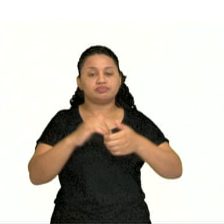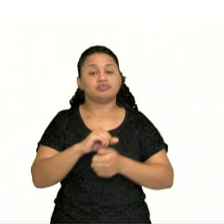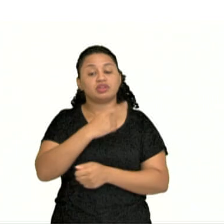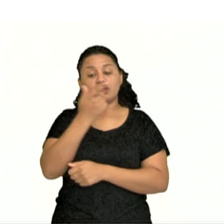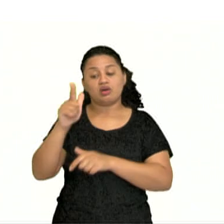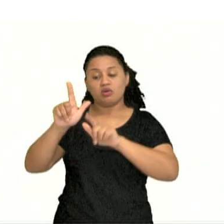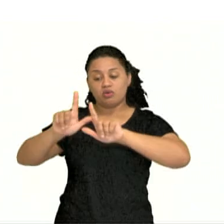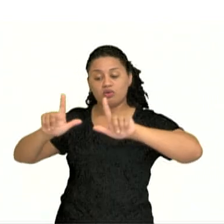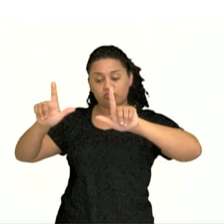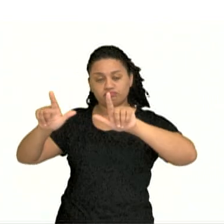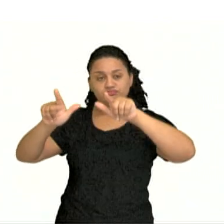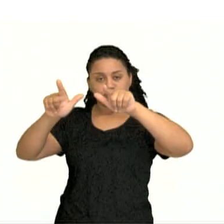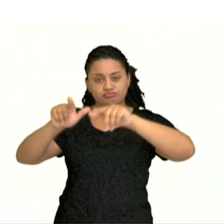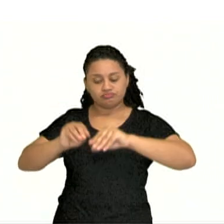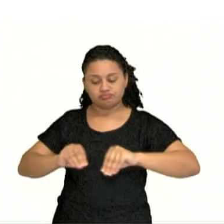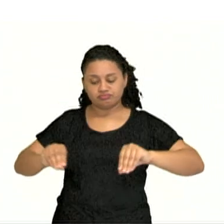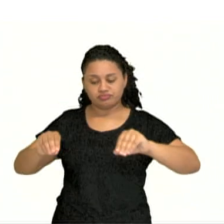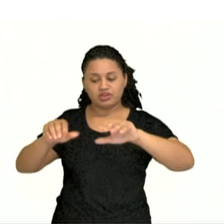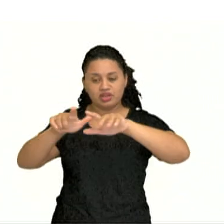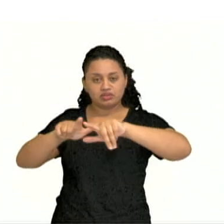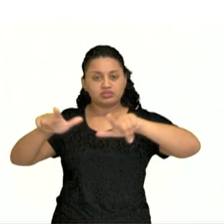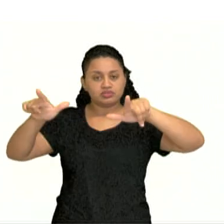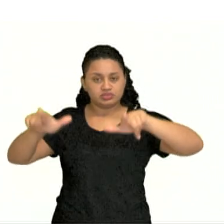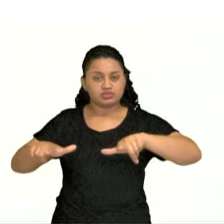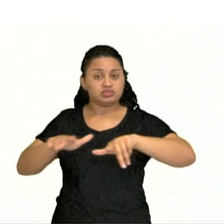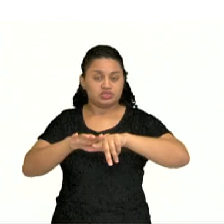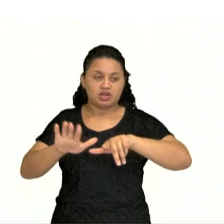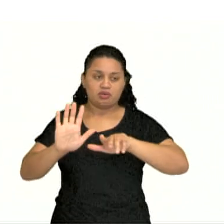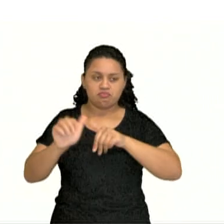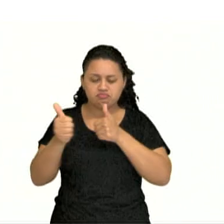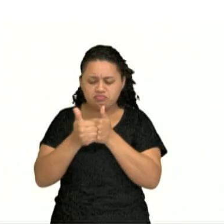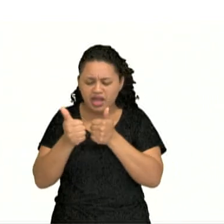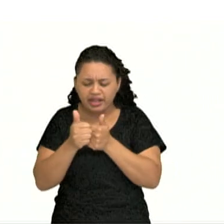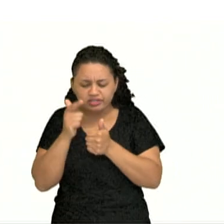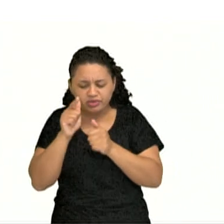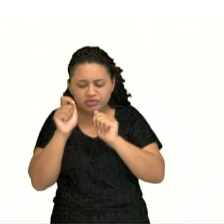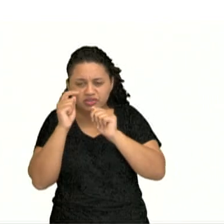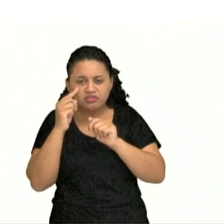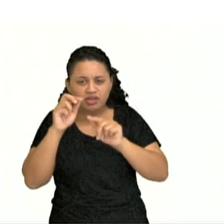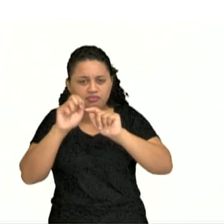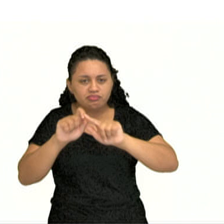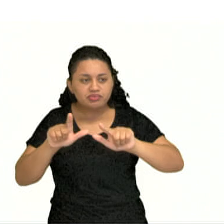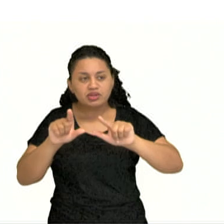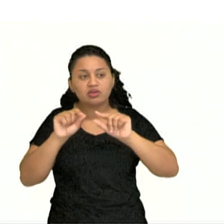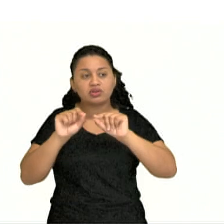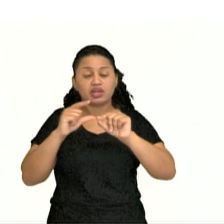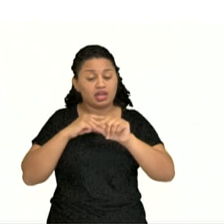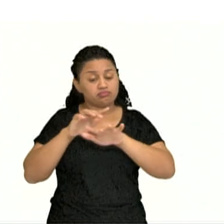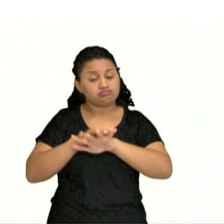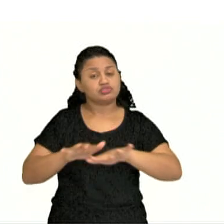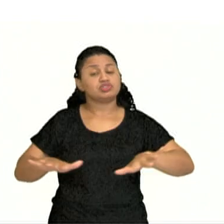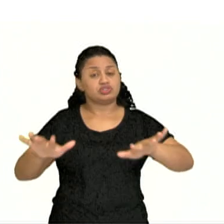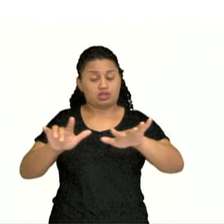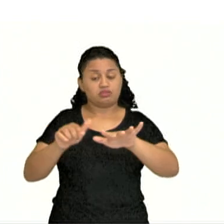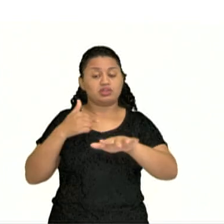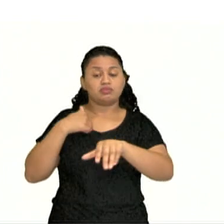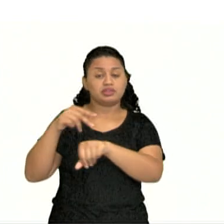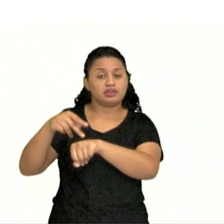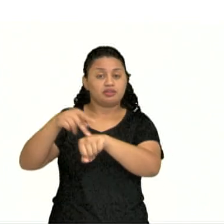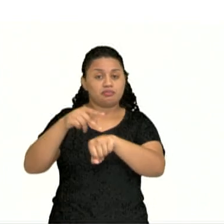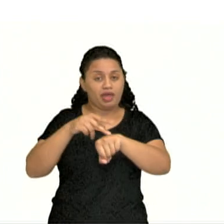na imagem da direita. É bem de perto, né? Porque são exemplares muito pequenos. É um chão. Então, ali a gente tem